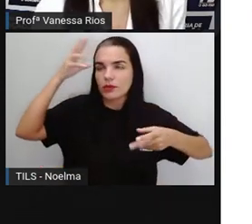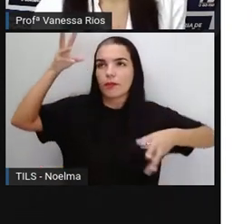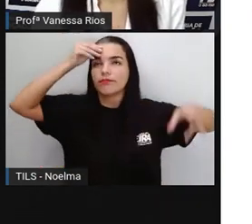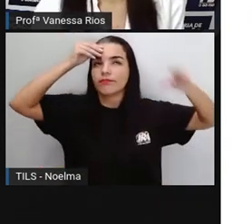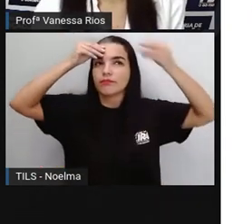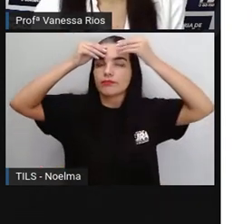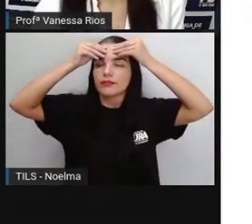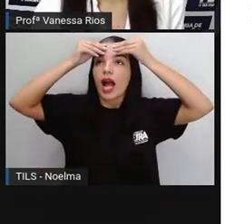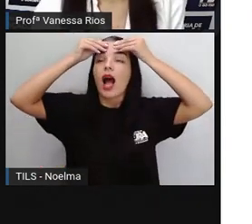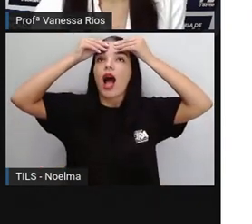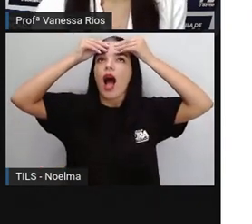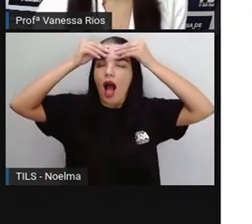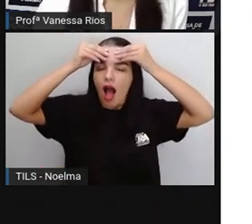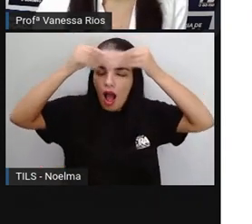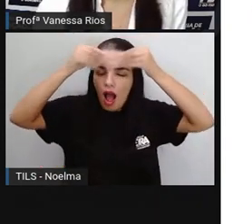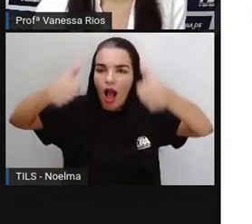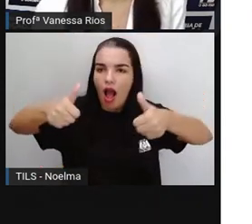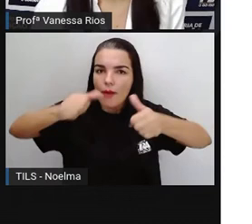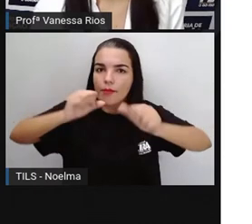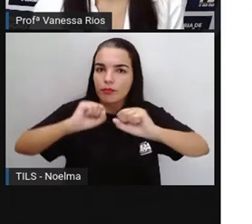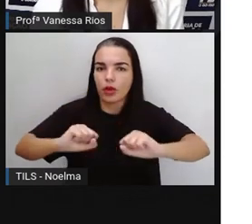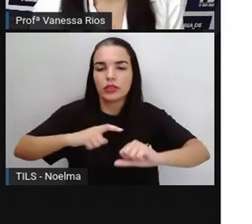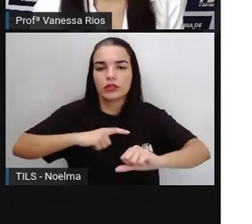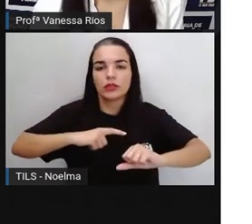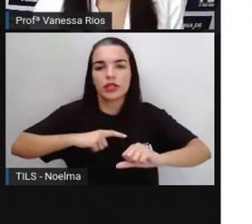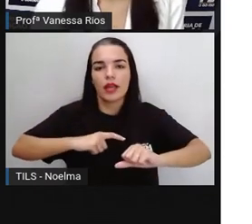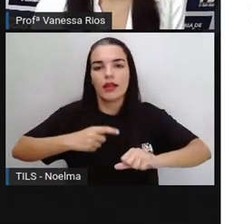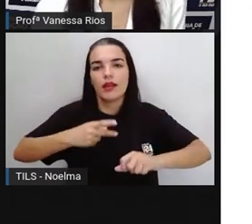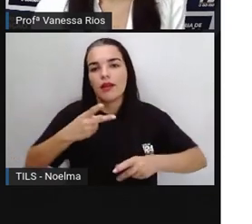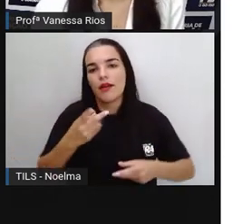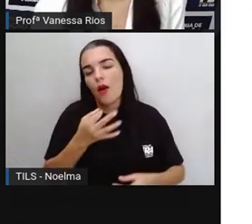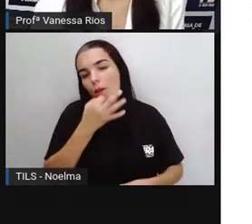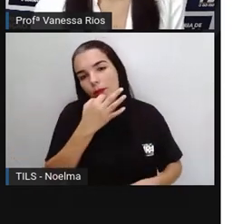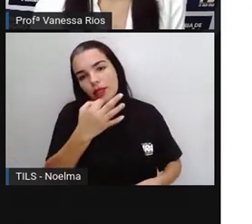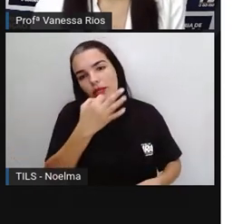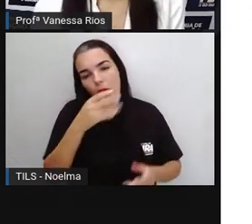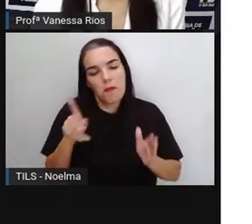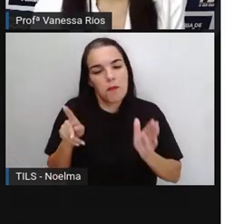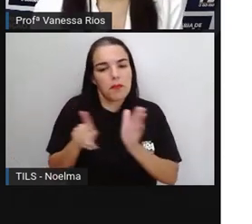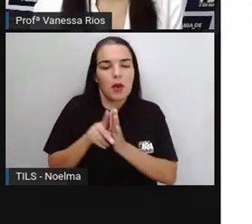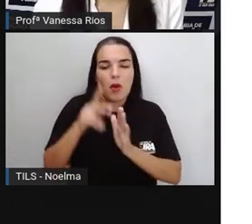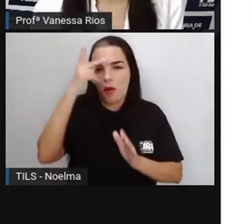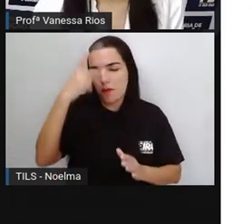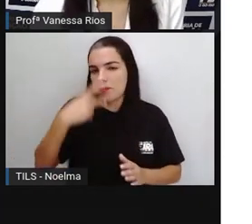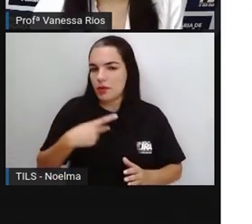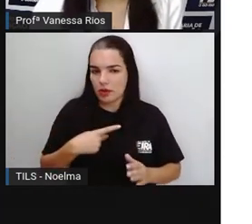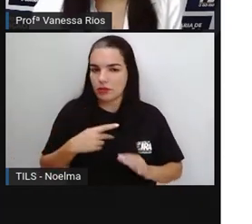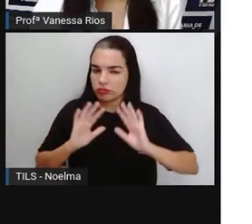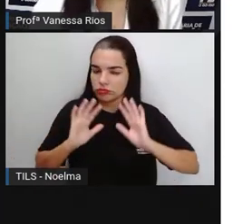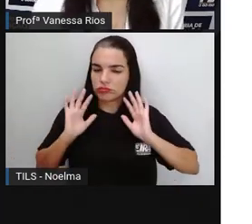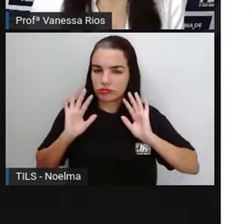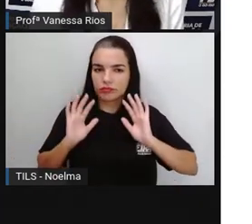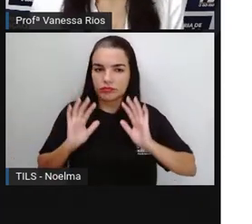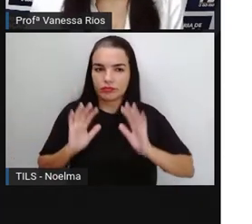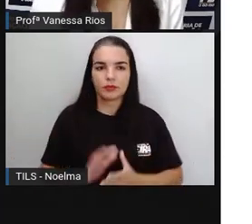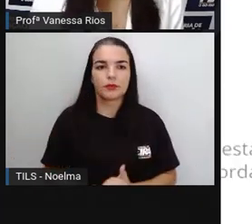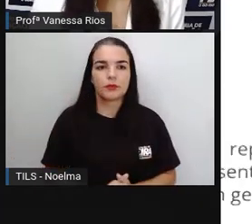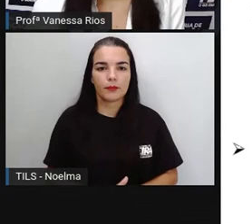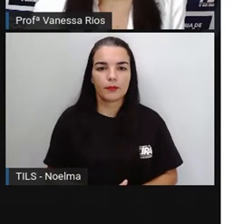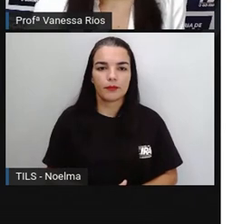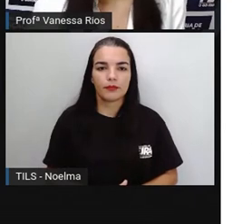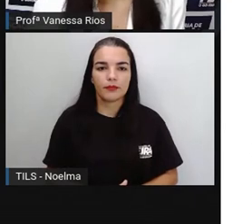pessoas possam aí formar suas opiniões contrárias ou a favor daquilo que está sendo relatado na reportagem.